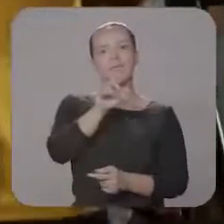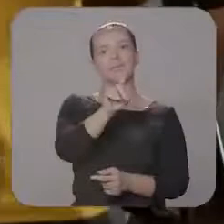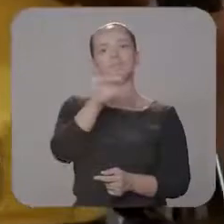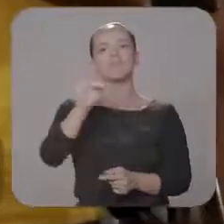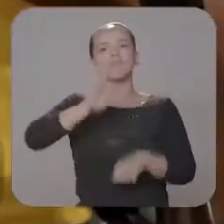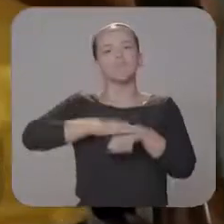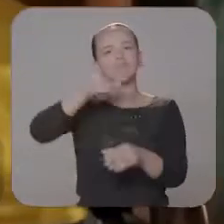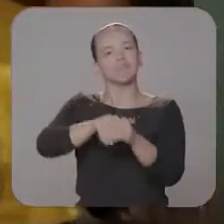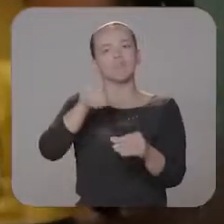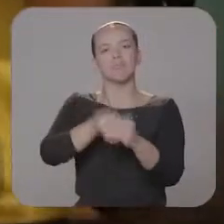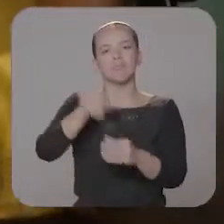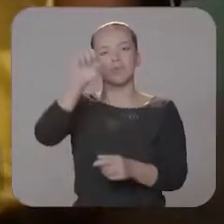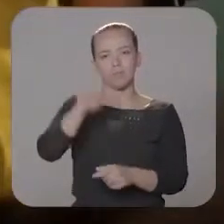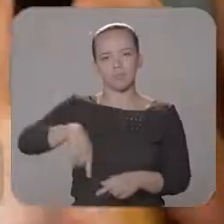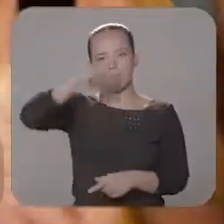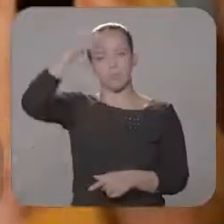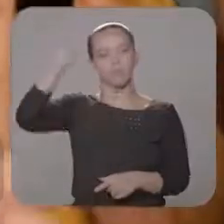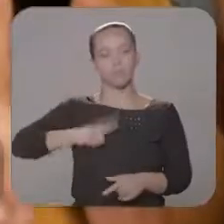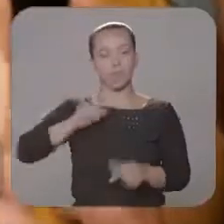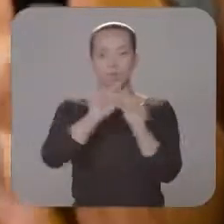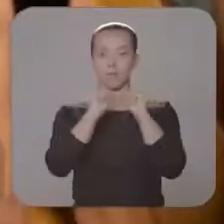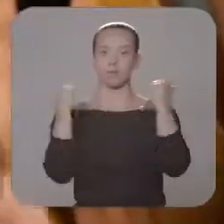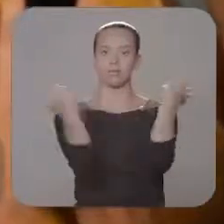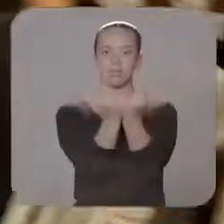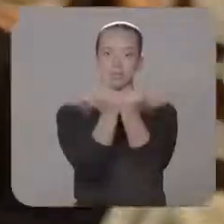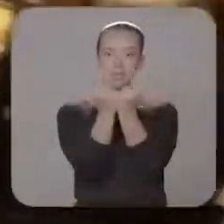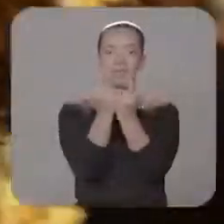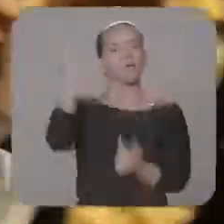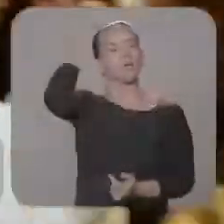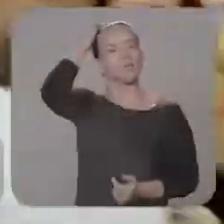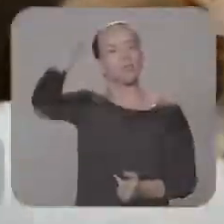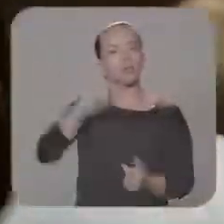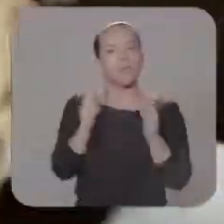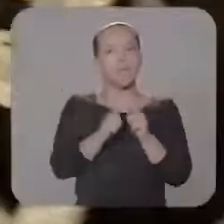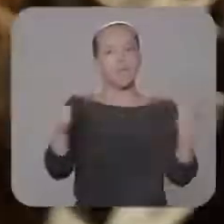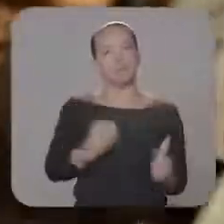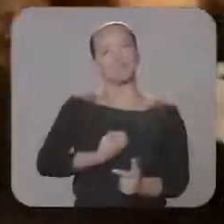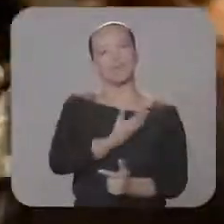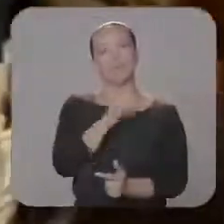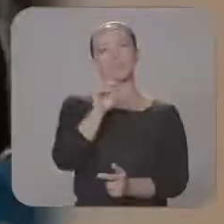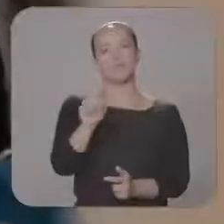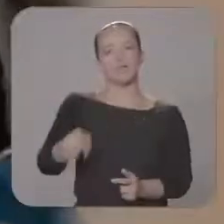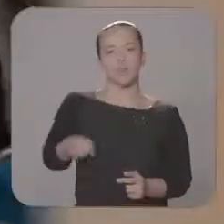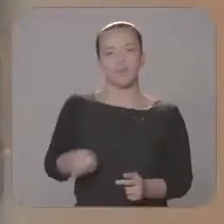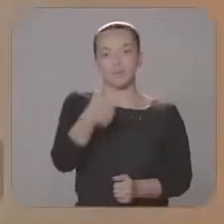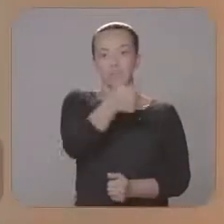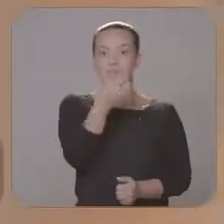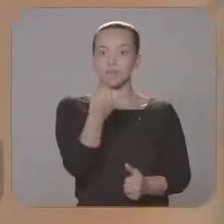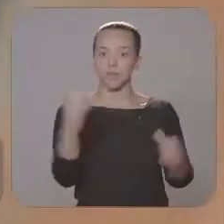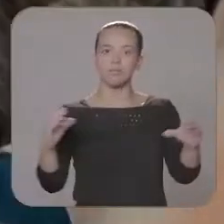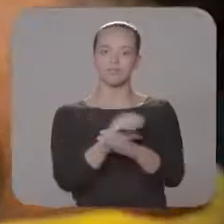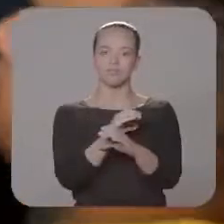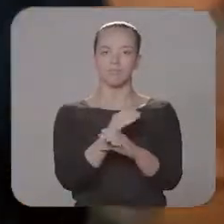foi a deputada federal mais votada do Estado. Na Assembleia Legislativa, Reinaldo elegeu o maior número de deputados, 16